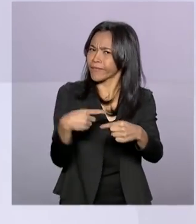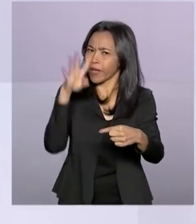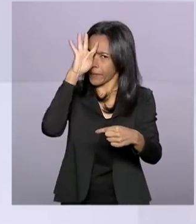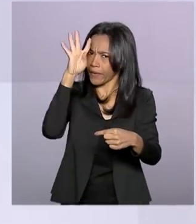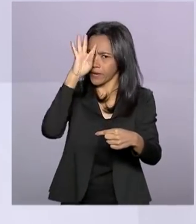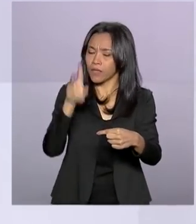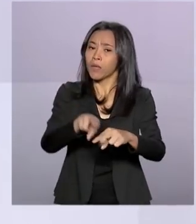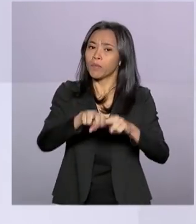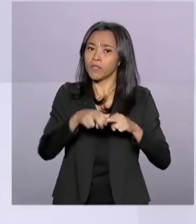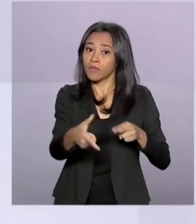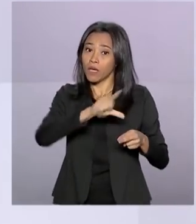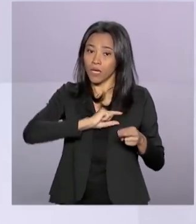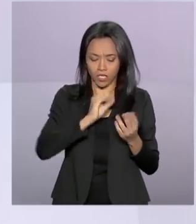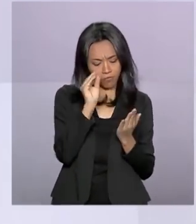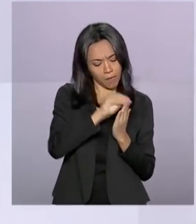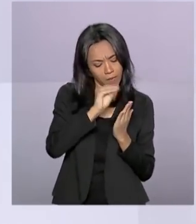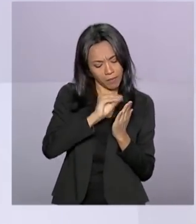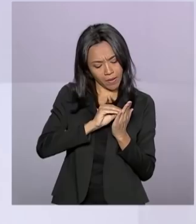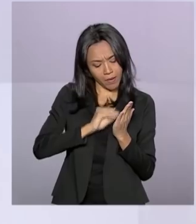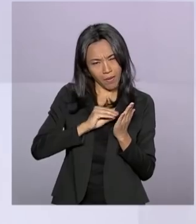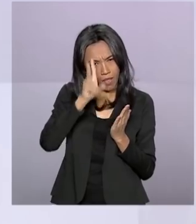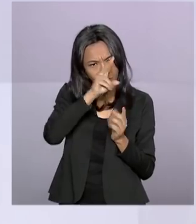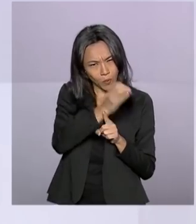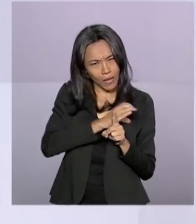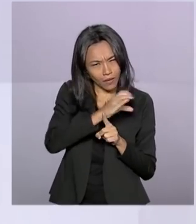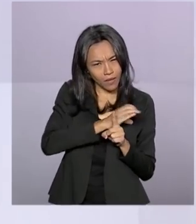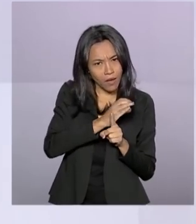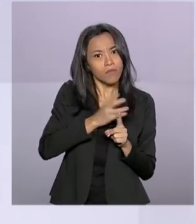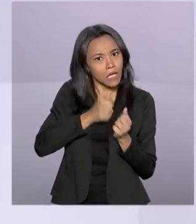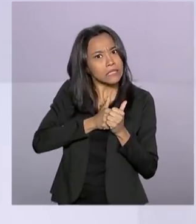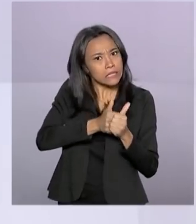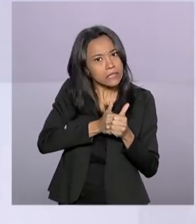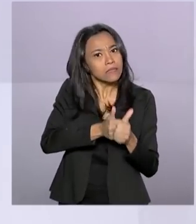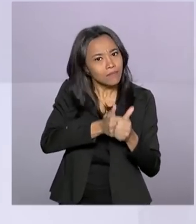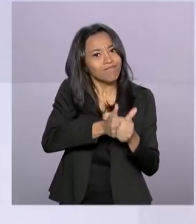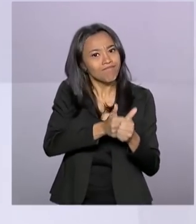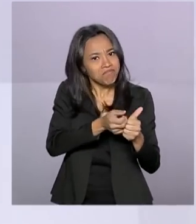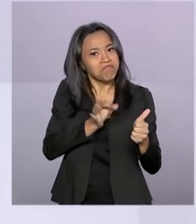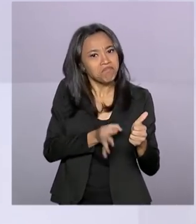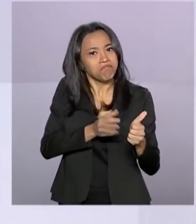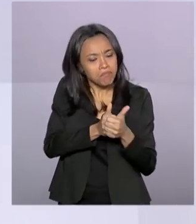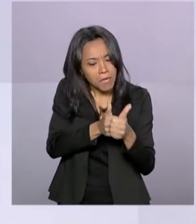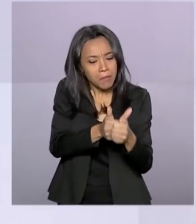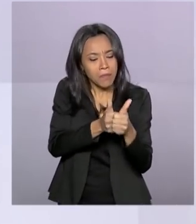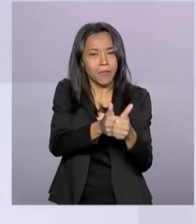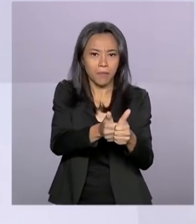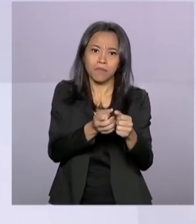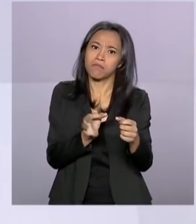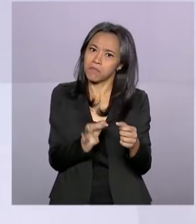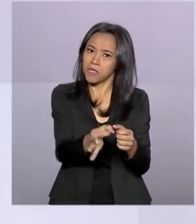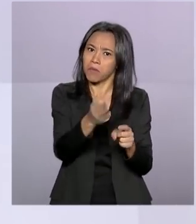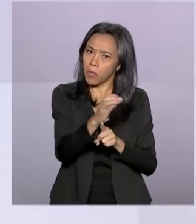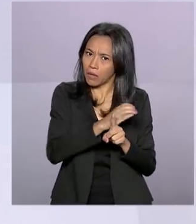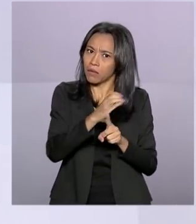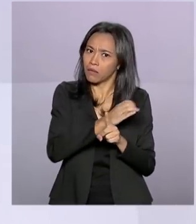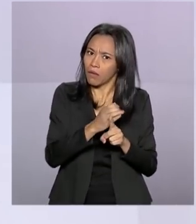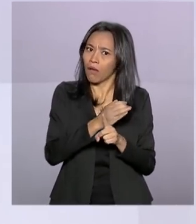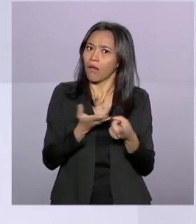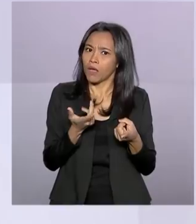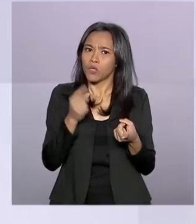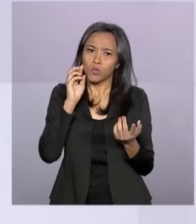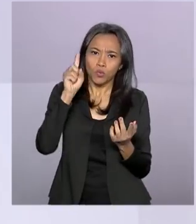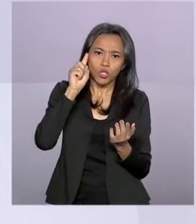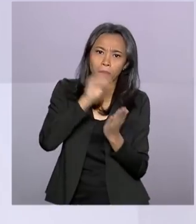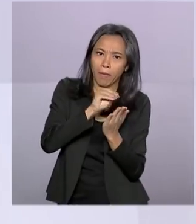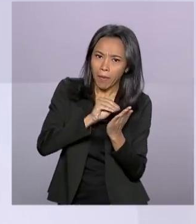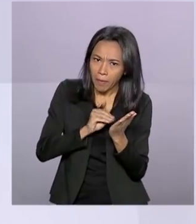cronograma que foi definido lá no início daquela tramitação está sendo cumprido à risca. A comissão se encaminha agora para uma fase decisiva, que é